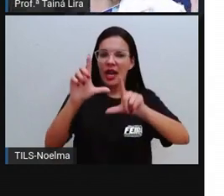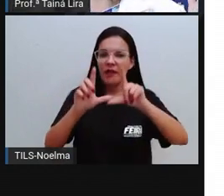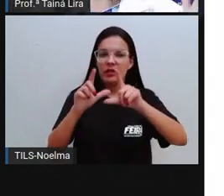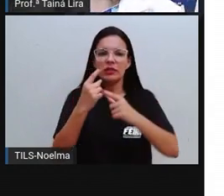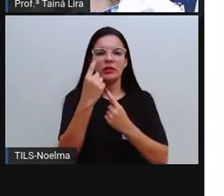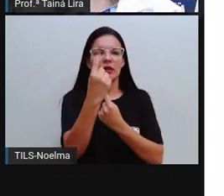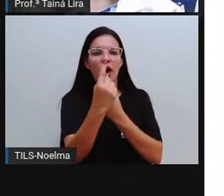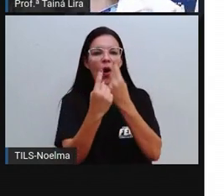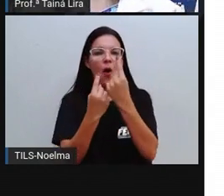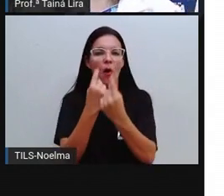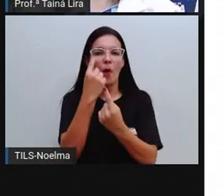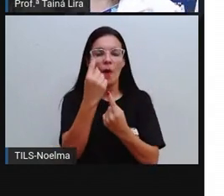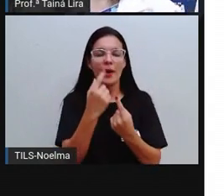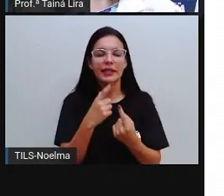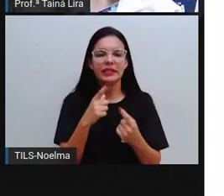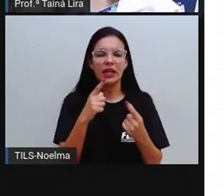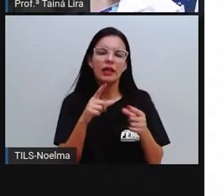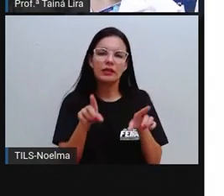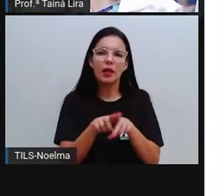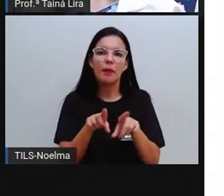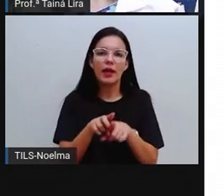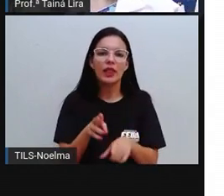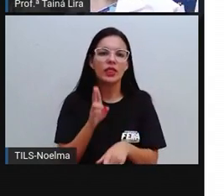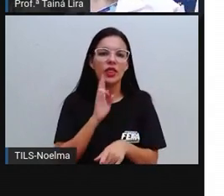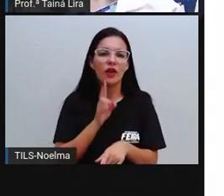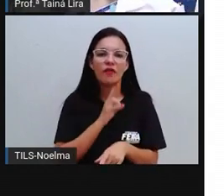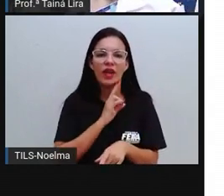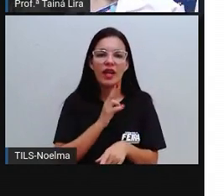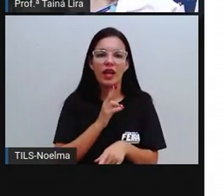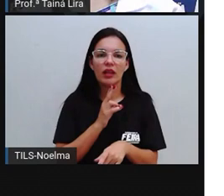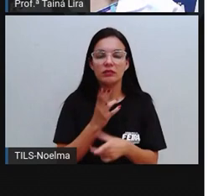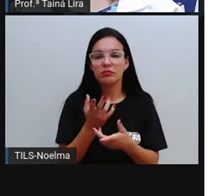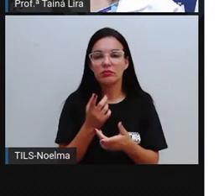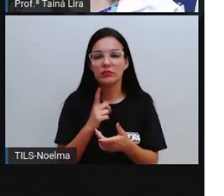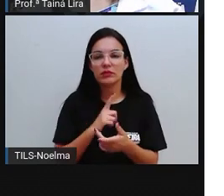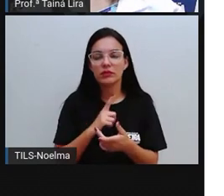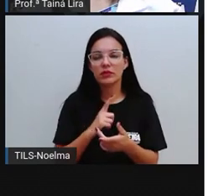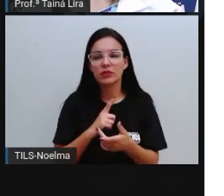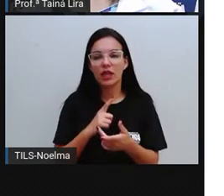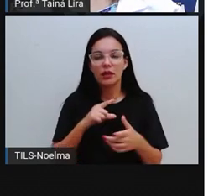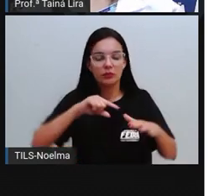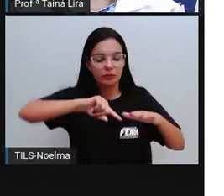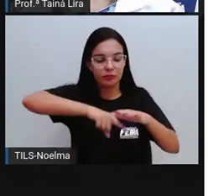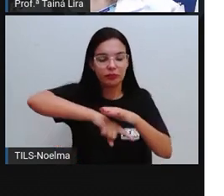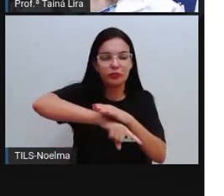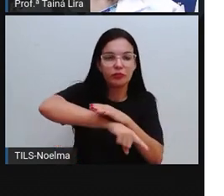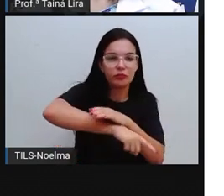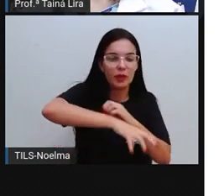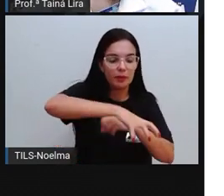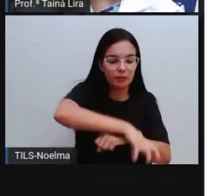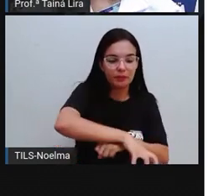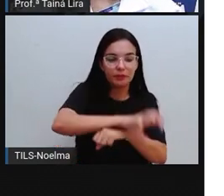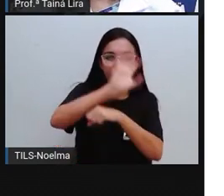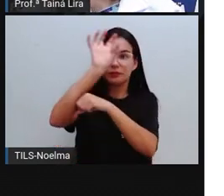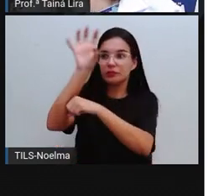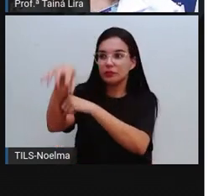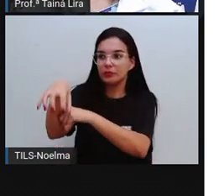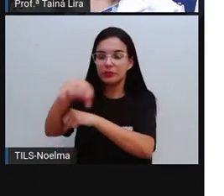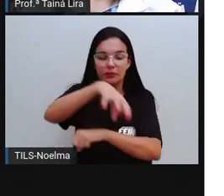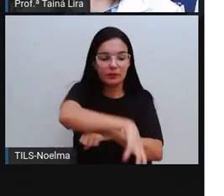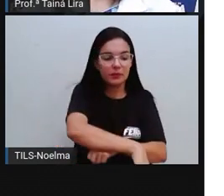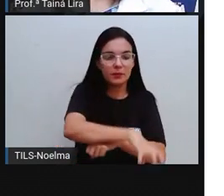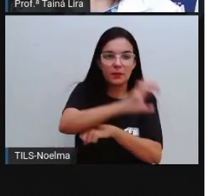novelas que falam aí de extrativismo, das pessoas que trabalham ali em garimpos, né, que